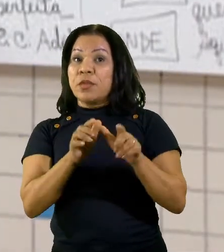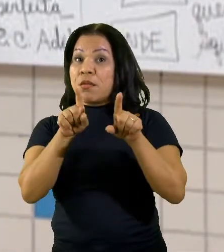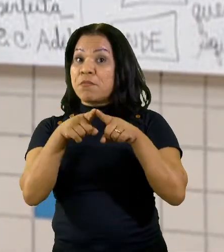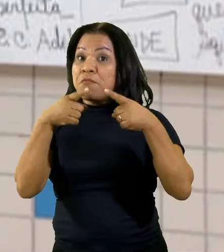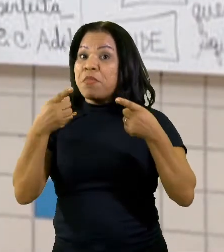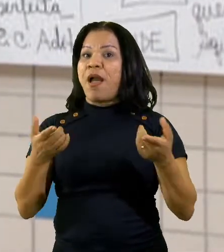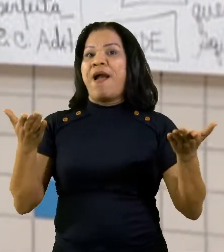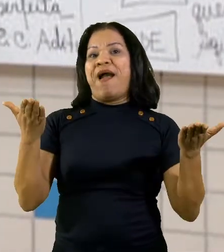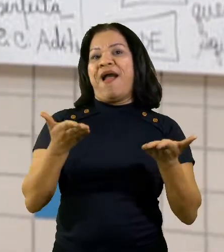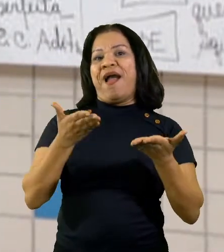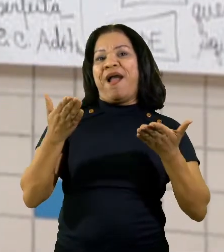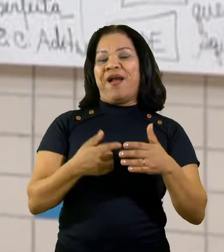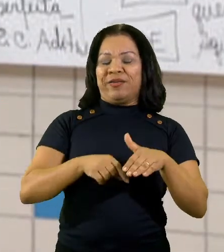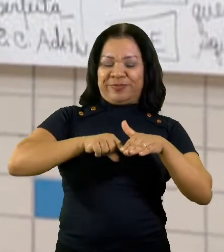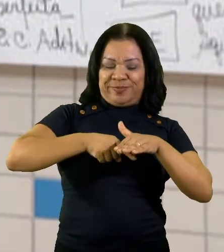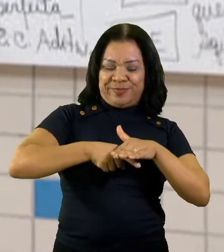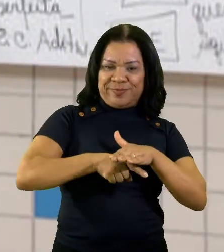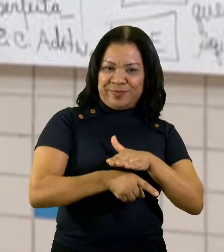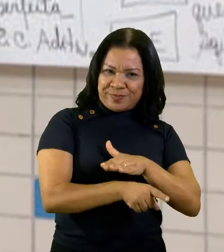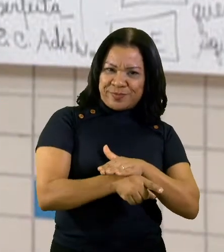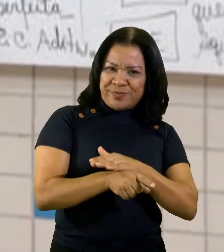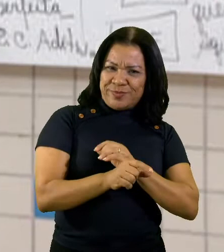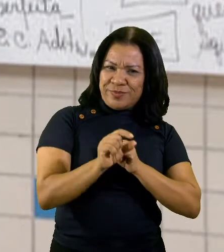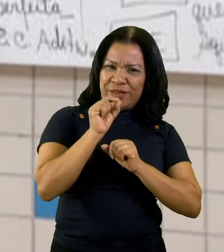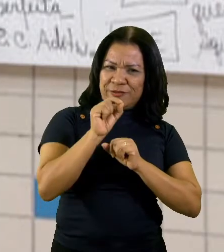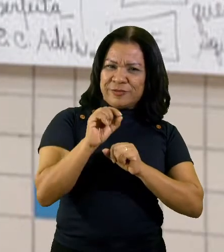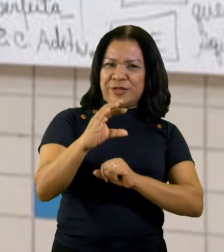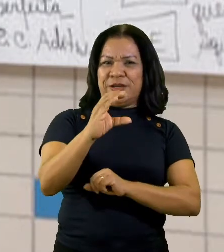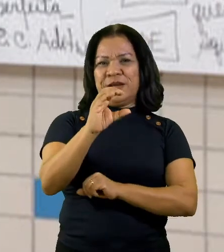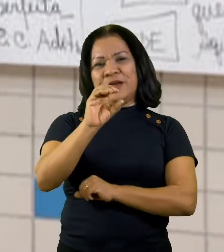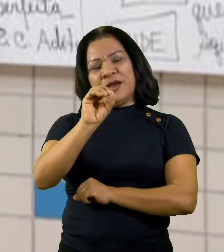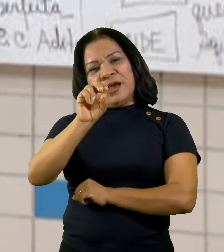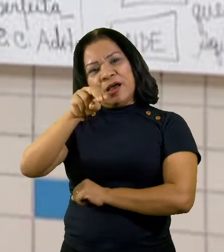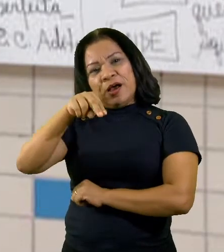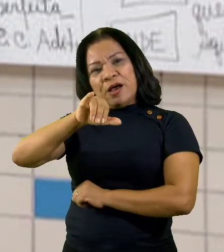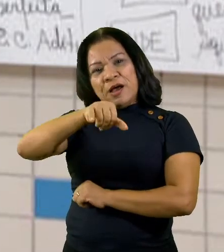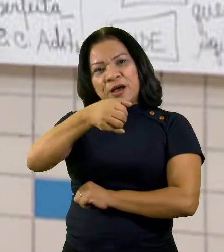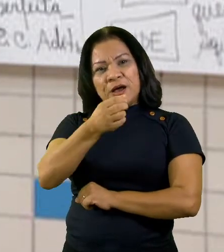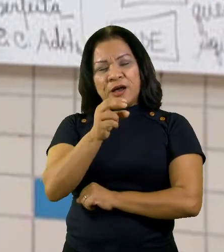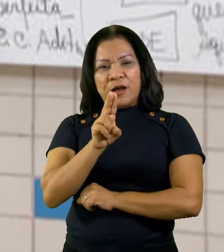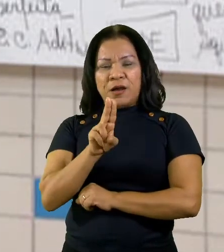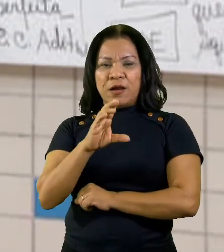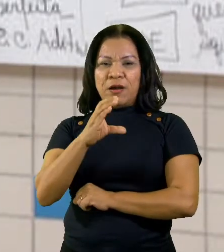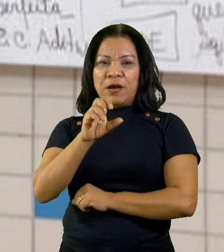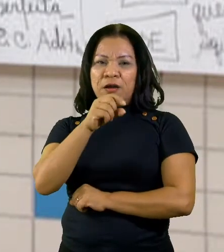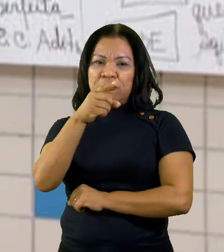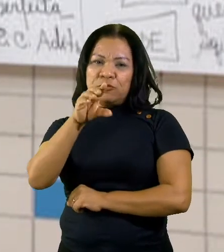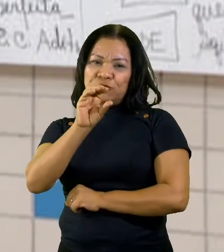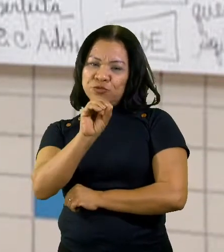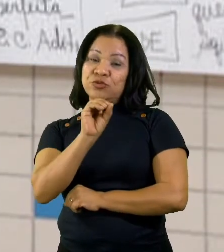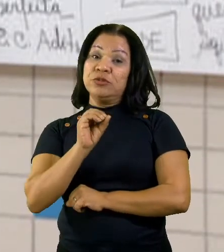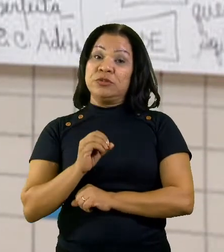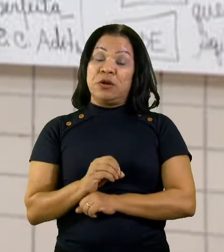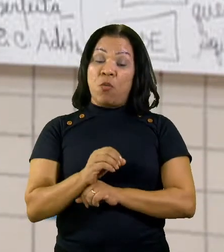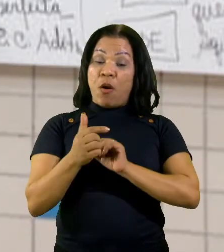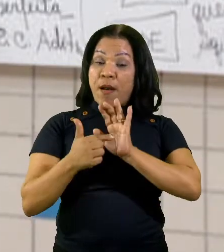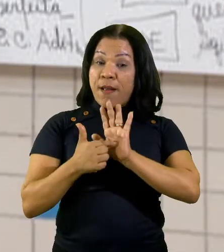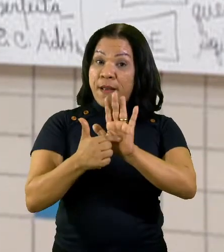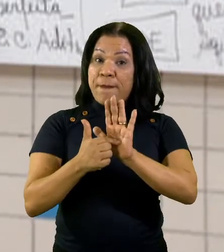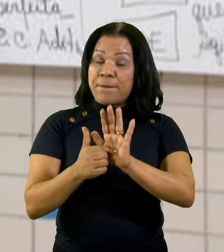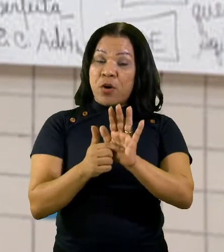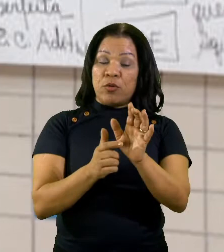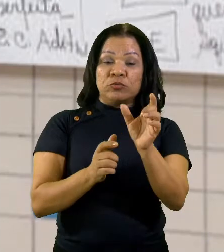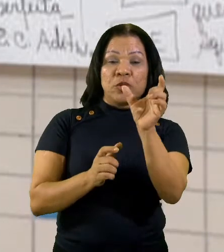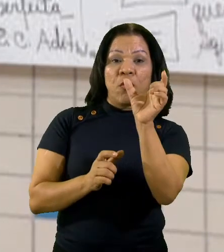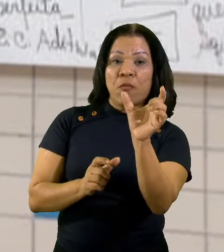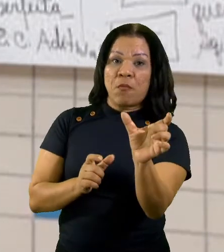vamos aprofundar mais na conjunção que introduz uma oração subordinada, que é o pronome que.